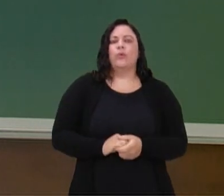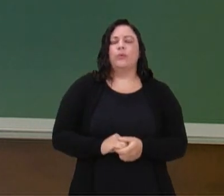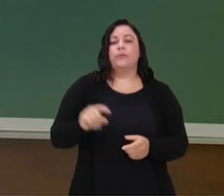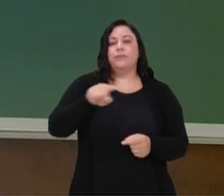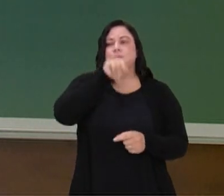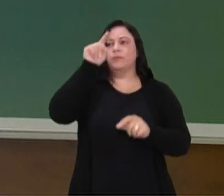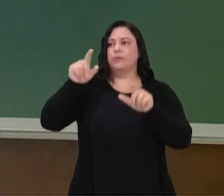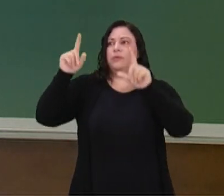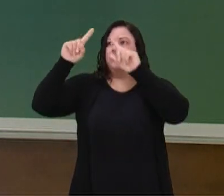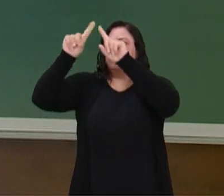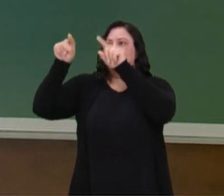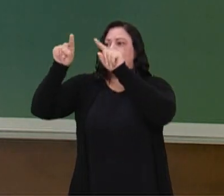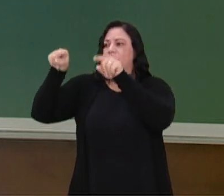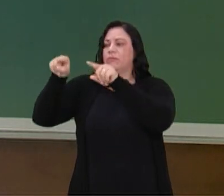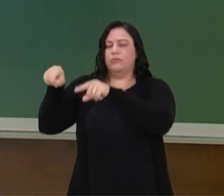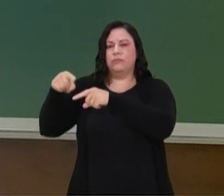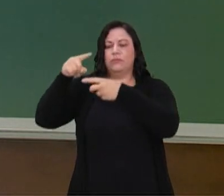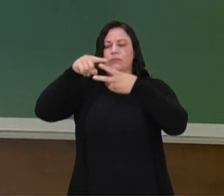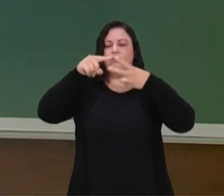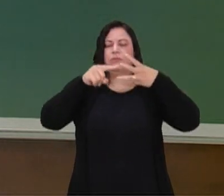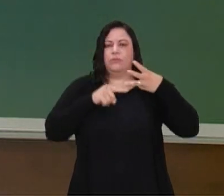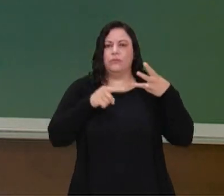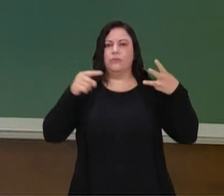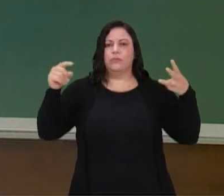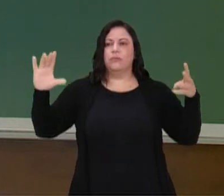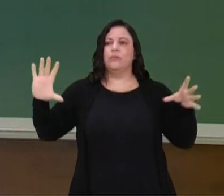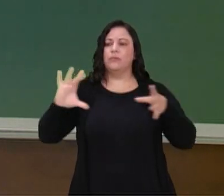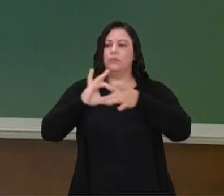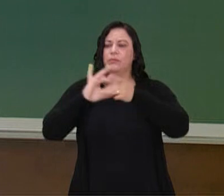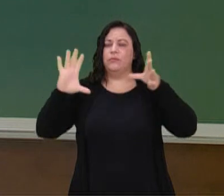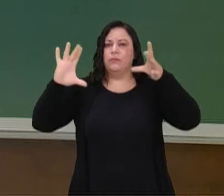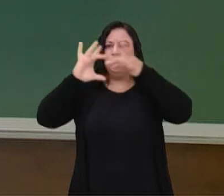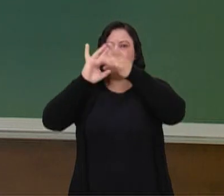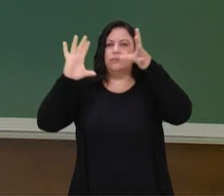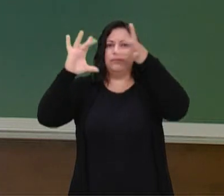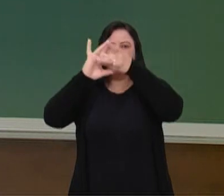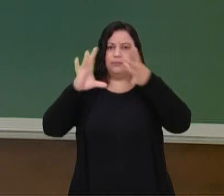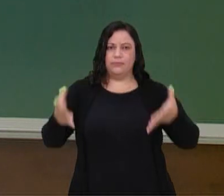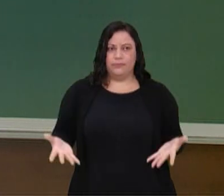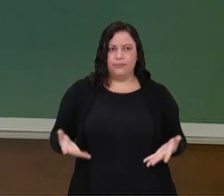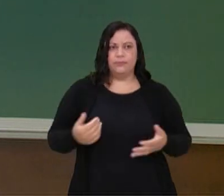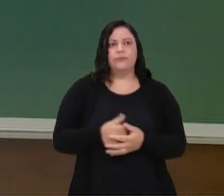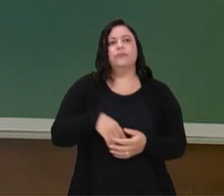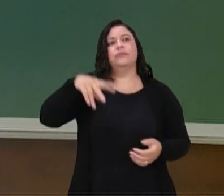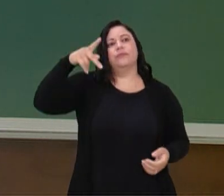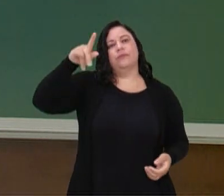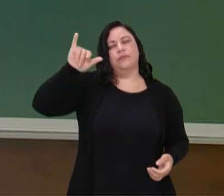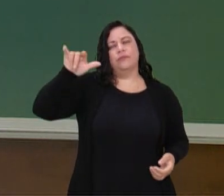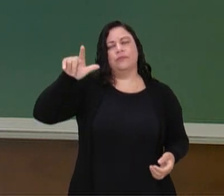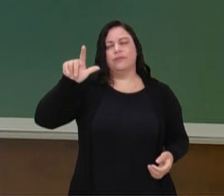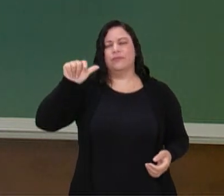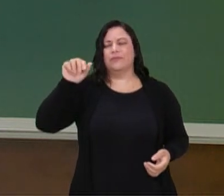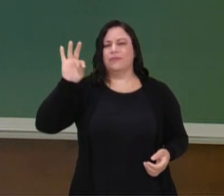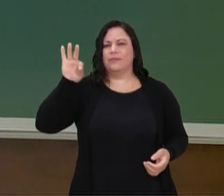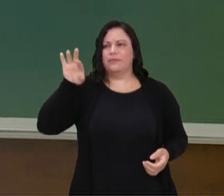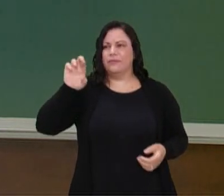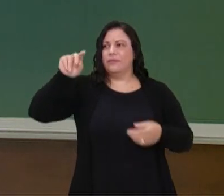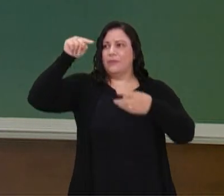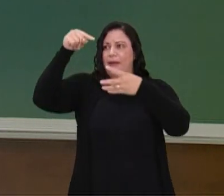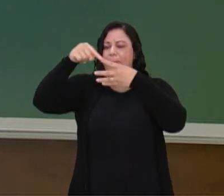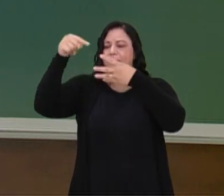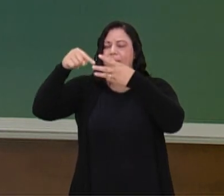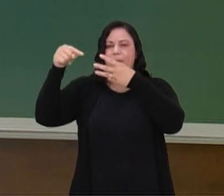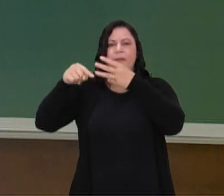quais desses itens, um, dois e três, vêm para cá. Então, é pilates, é frequência cardíaca, é ginástica